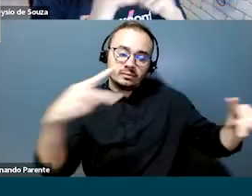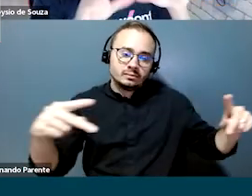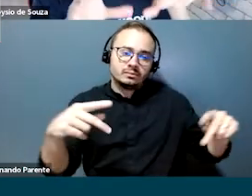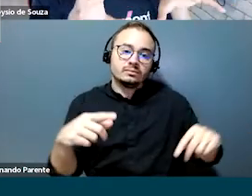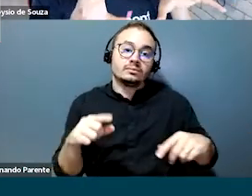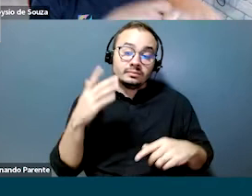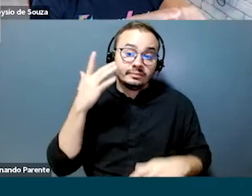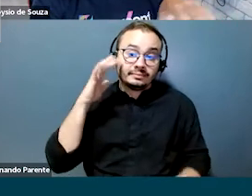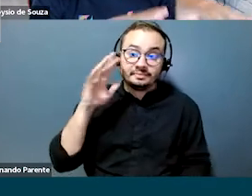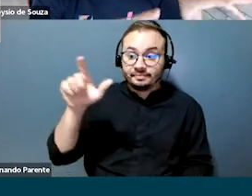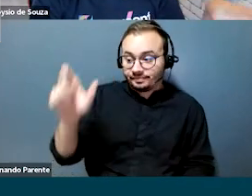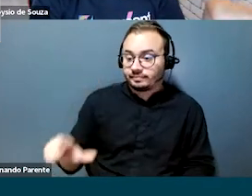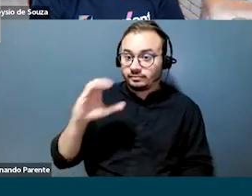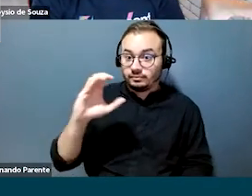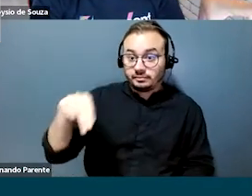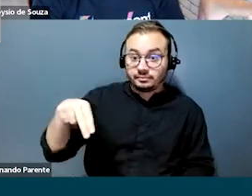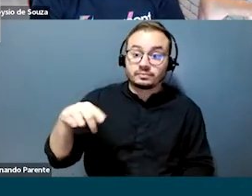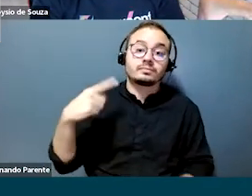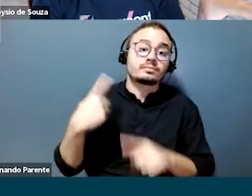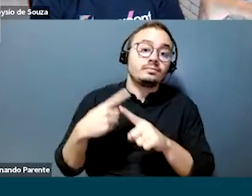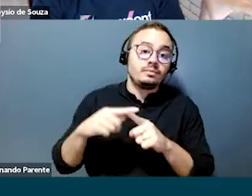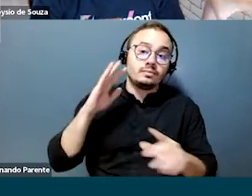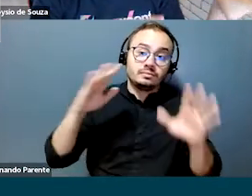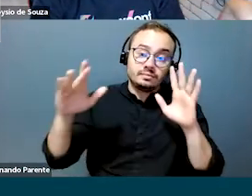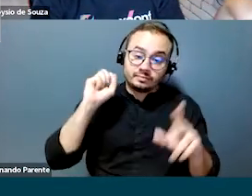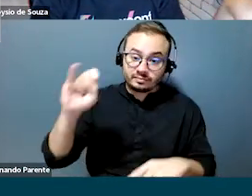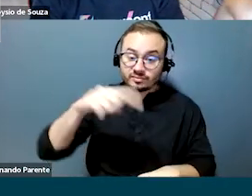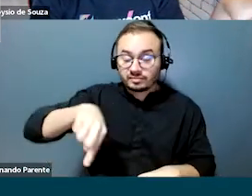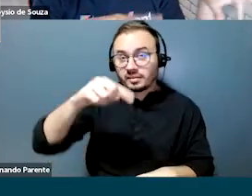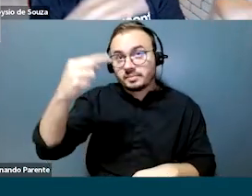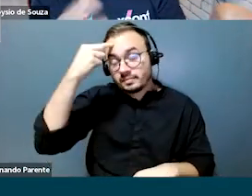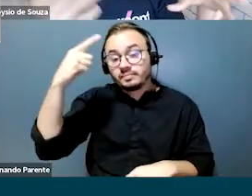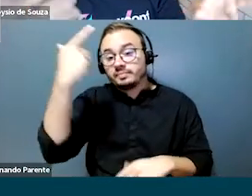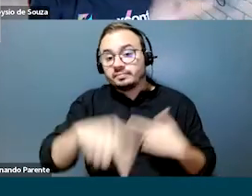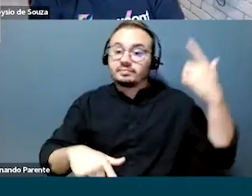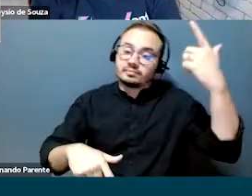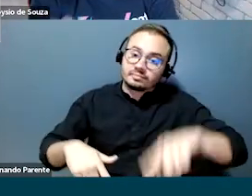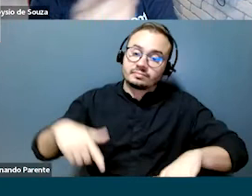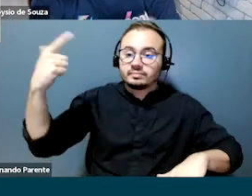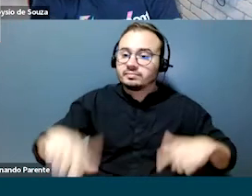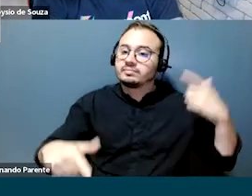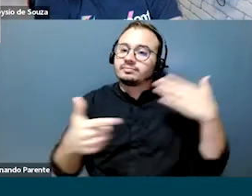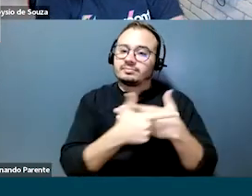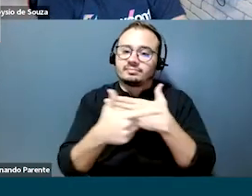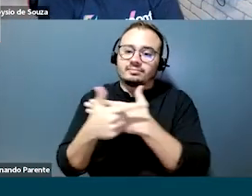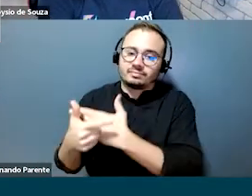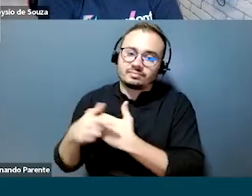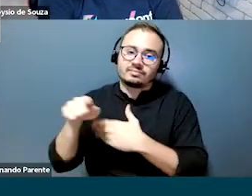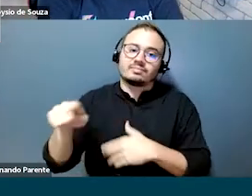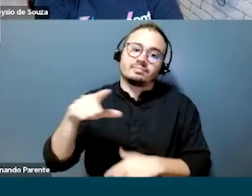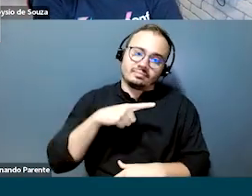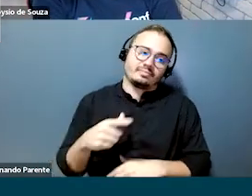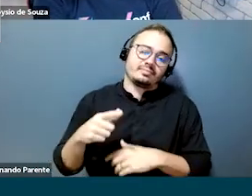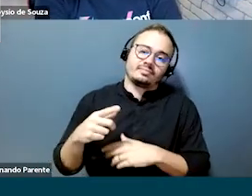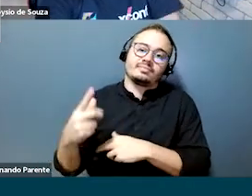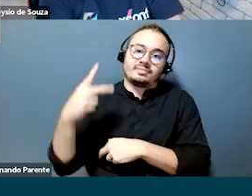E aí eu estou falando só do papel da consultoria, porque imagina colocar os outros tantos papéis que esta pessoa consultora